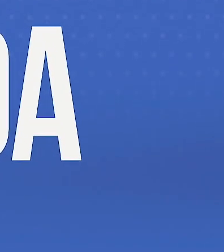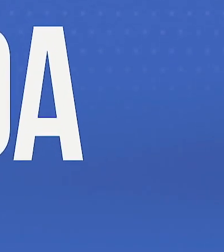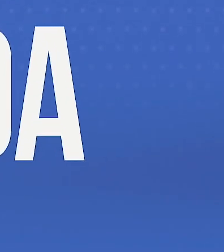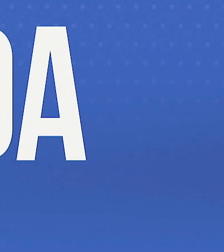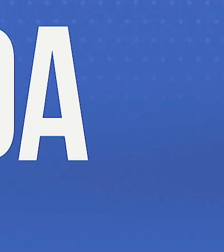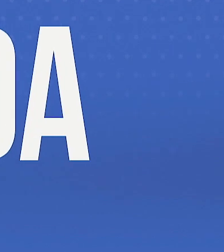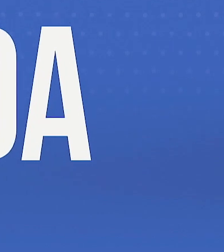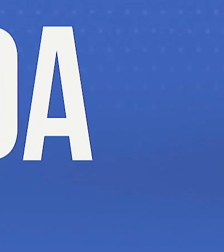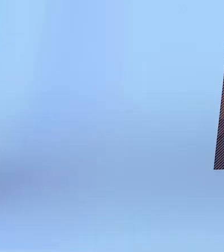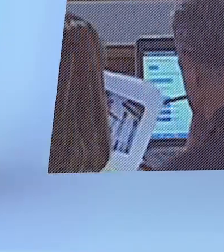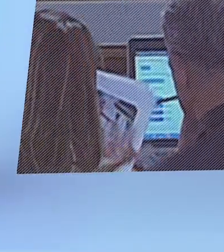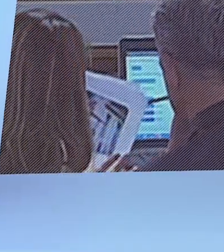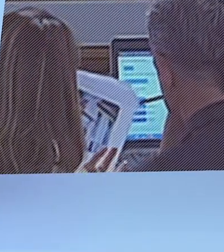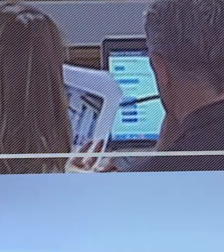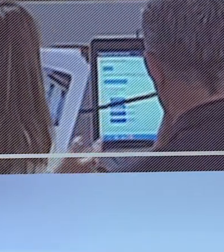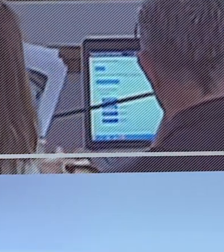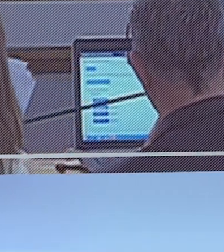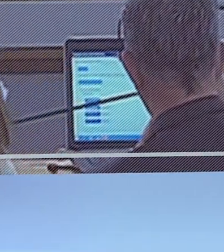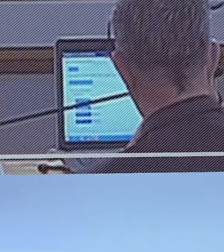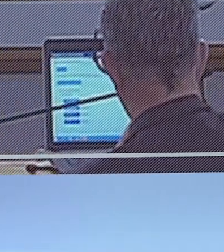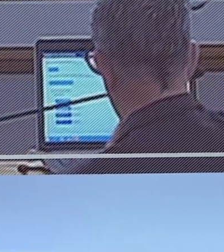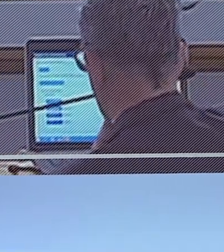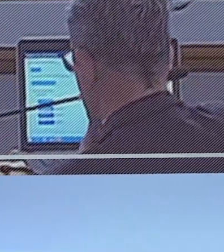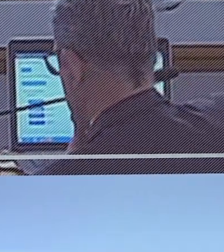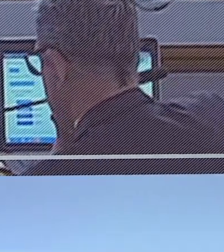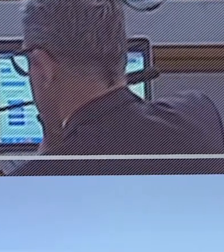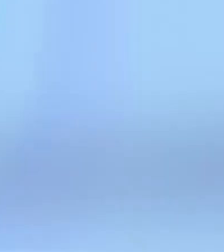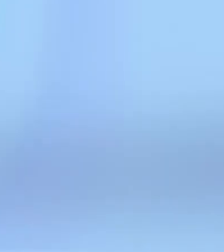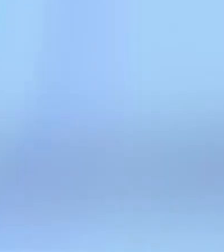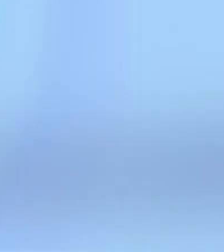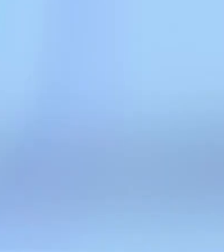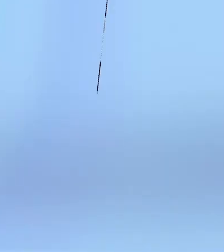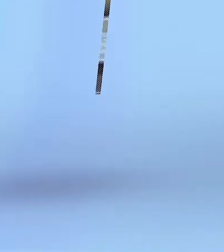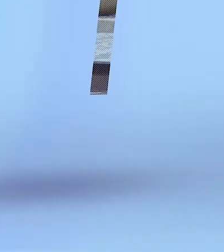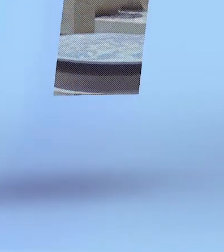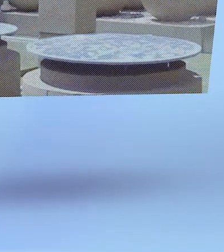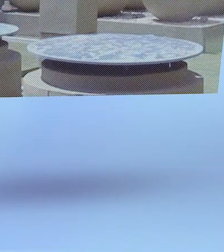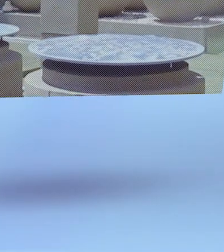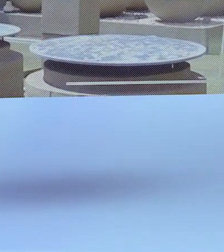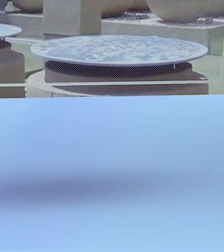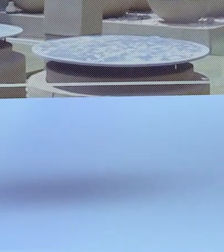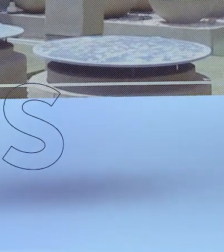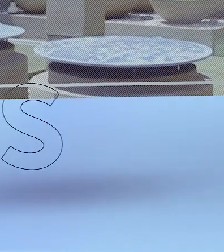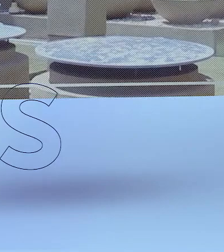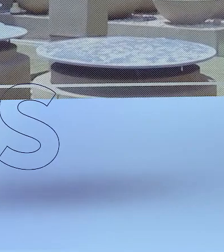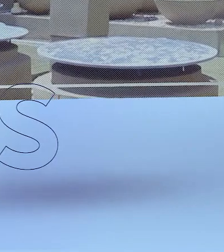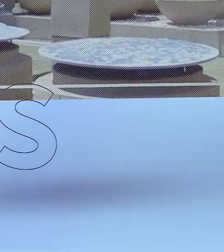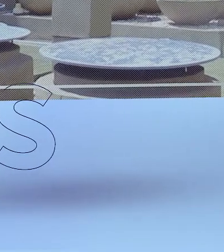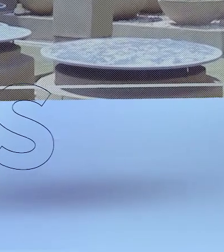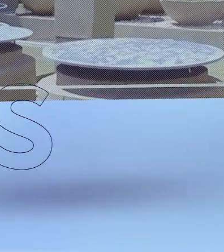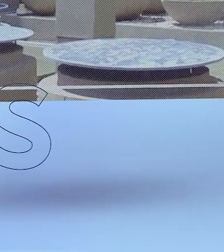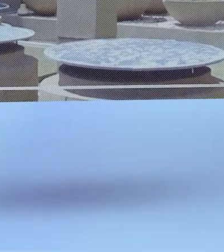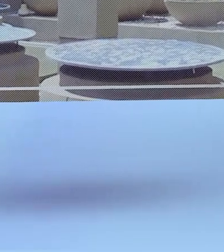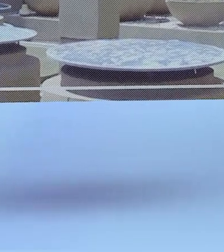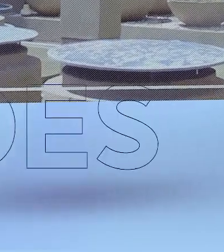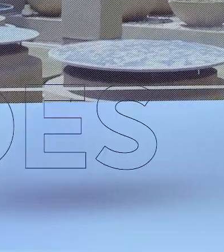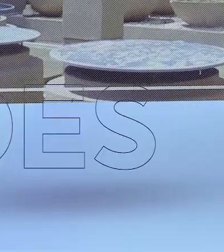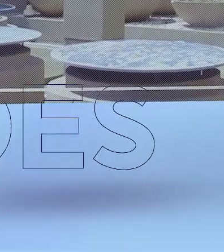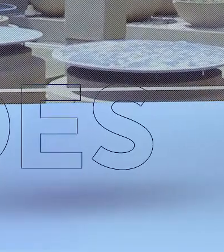e aprofundada dos assuntos que impactam na vida dos cidadãos. Na TV Assembleia você acompanha os debates,